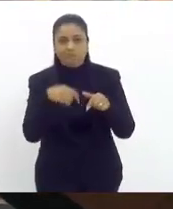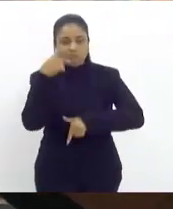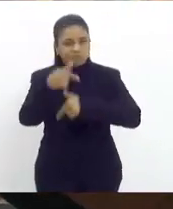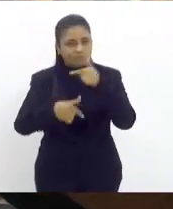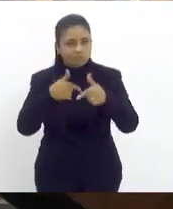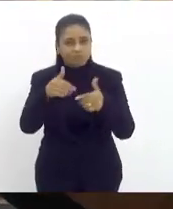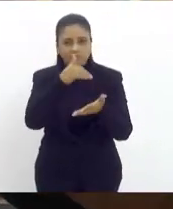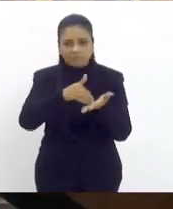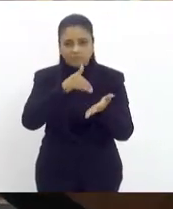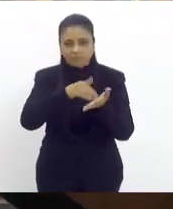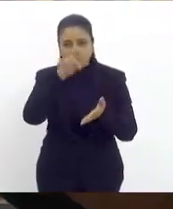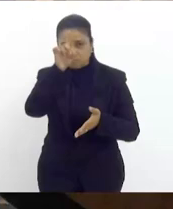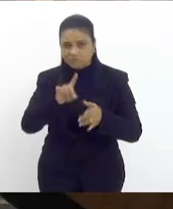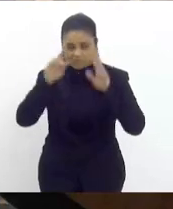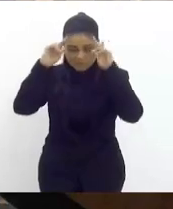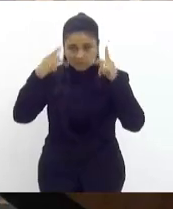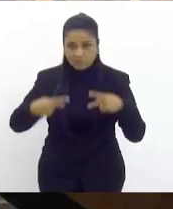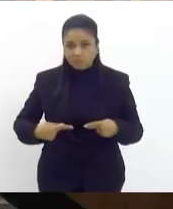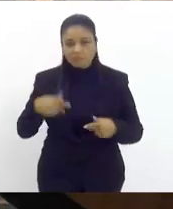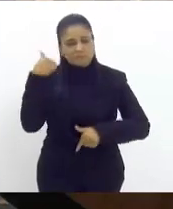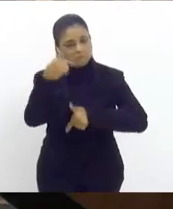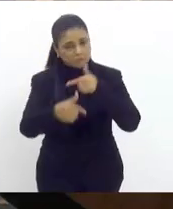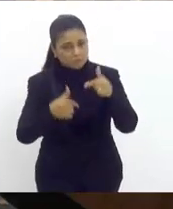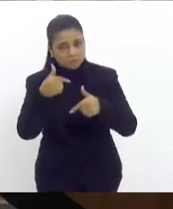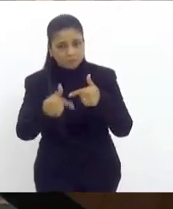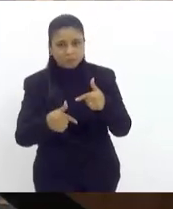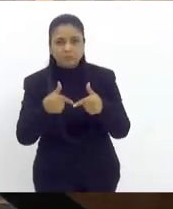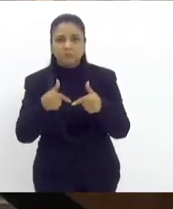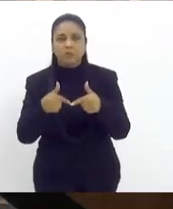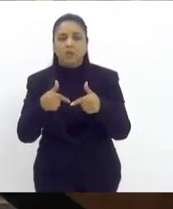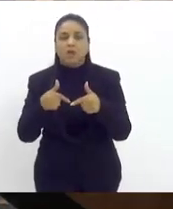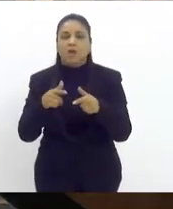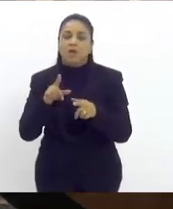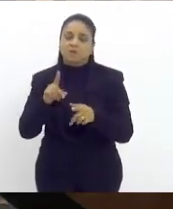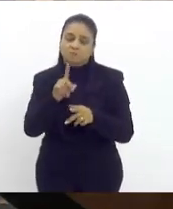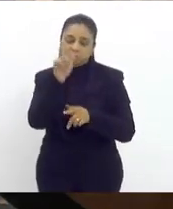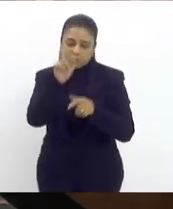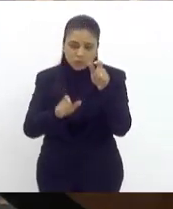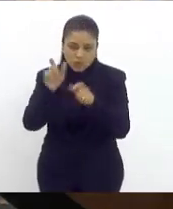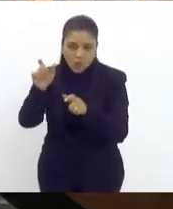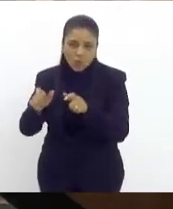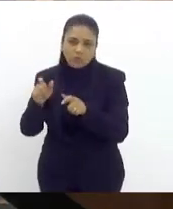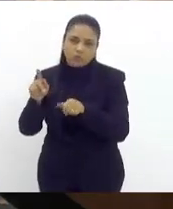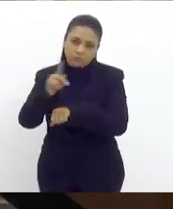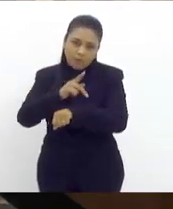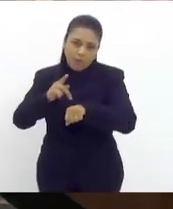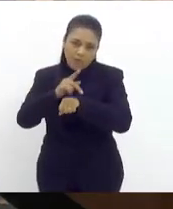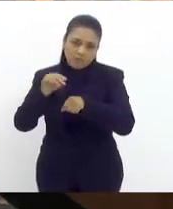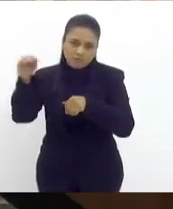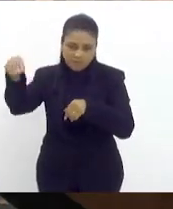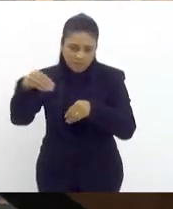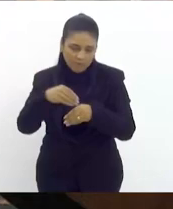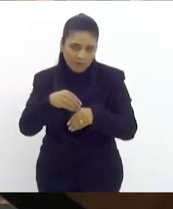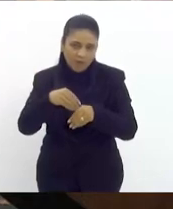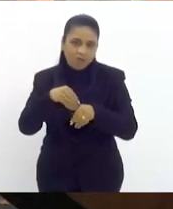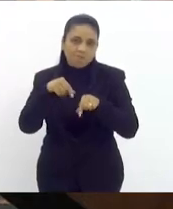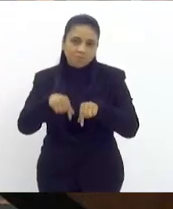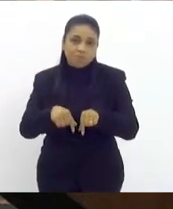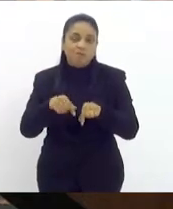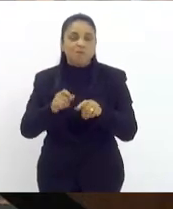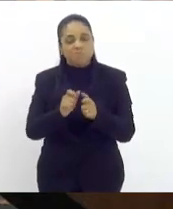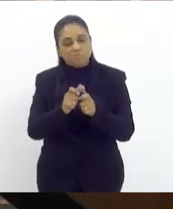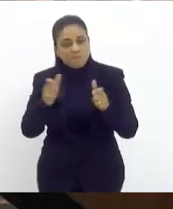que a Secretaria de Direitos Humanos vem fazendo no tocante ao refúgio e imigração é extremamente meritório é salutar e deve ser